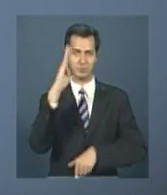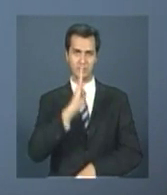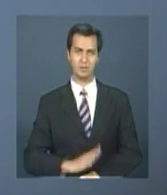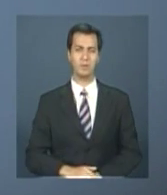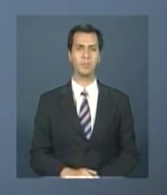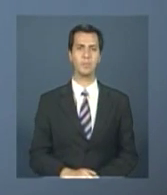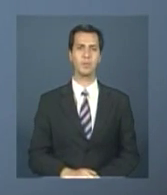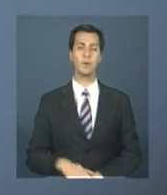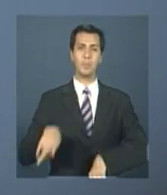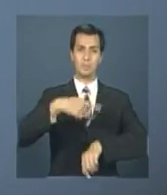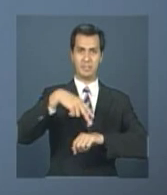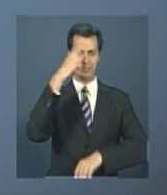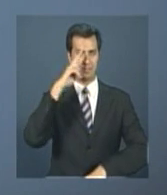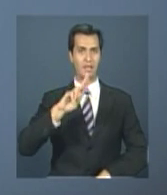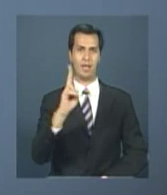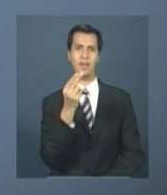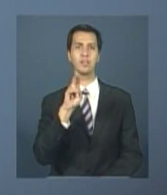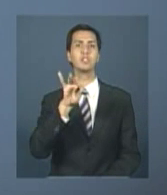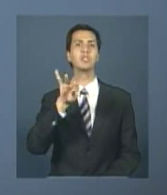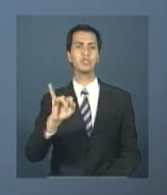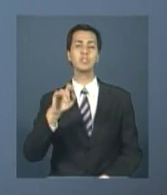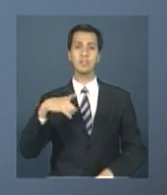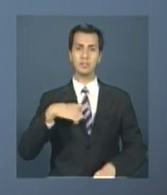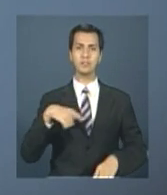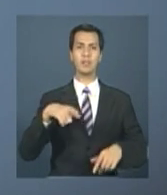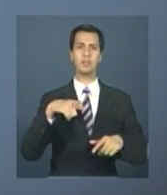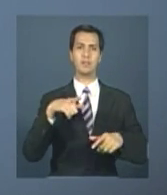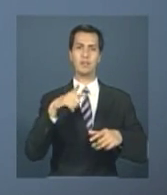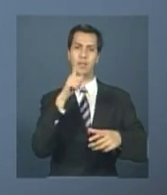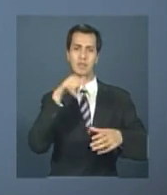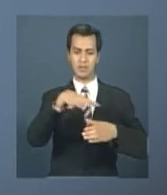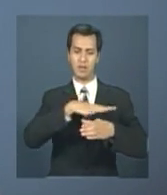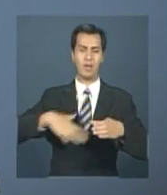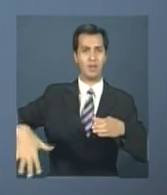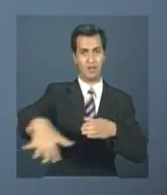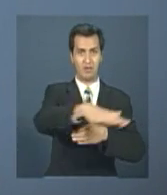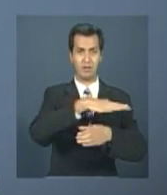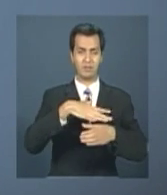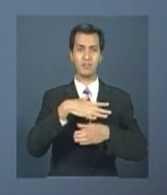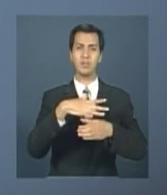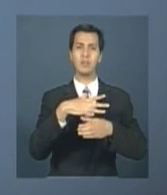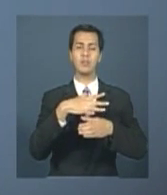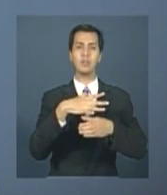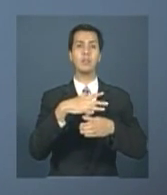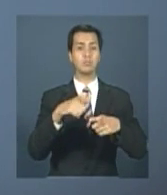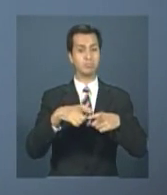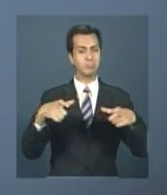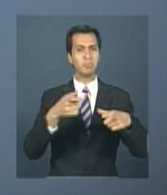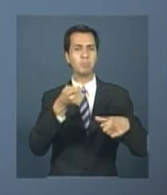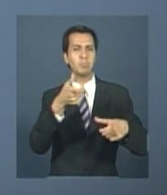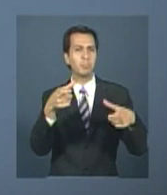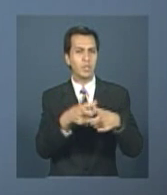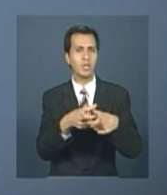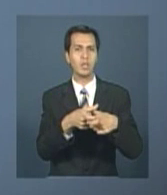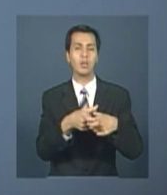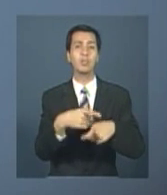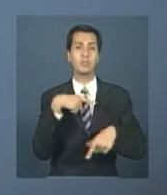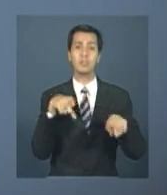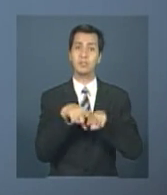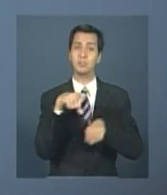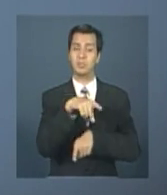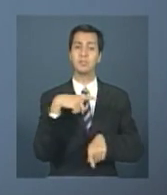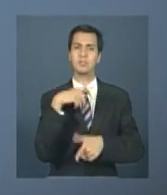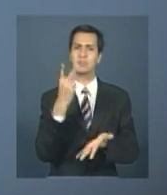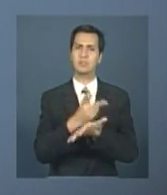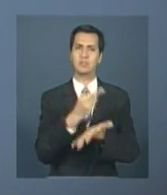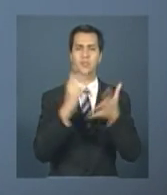corresponde ao estado de Alagoas, o segundo menor do Brasil. Está no circuito dos furacões com as tempestades concentradas no